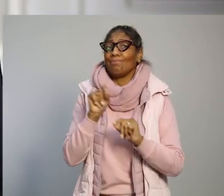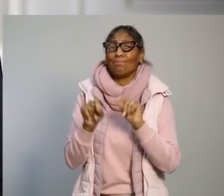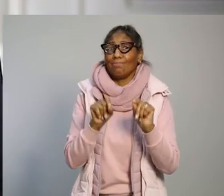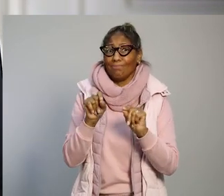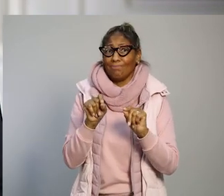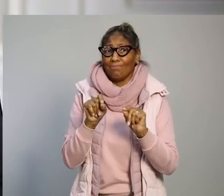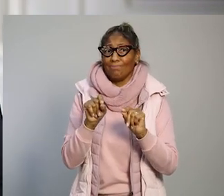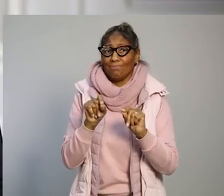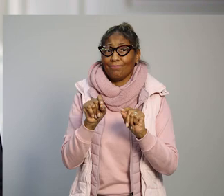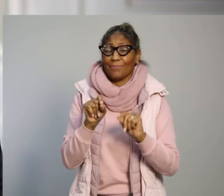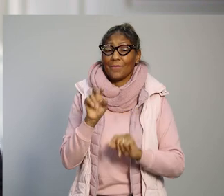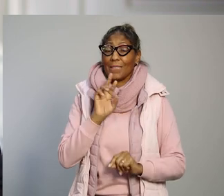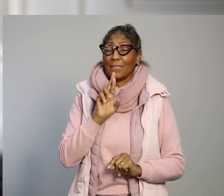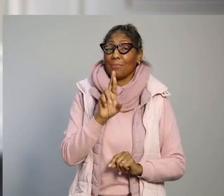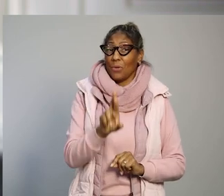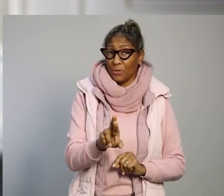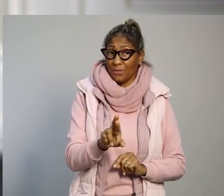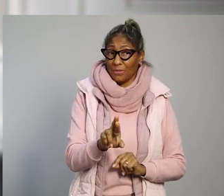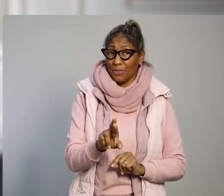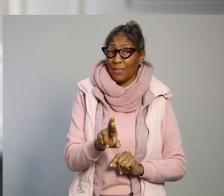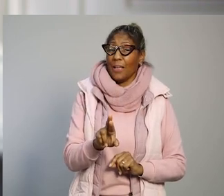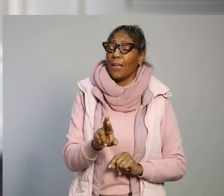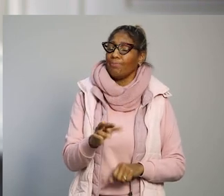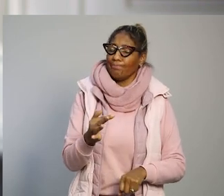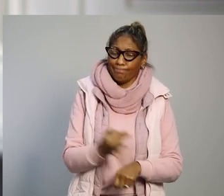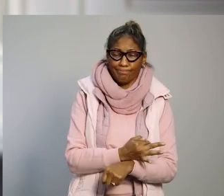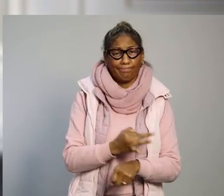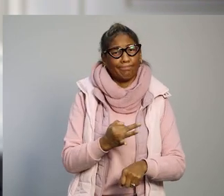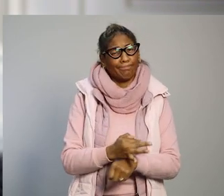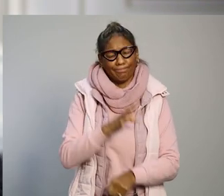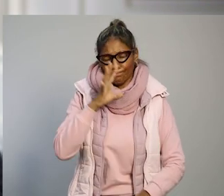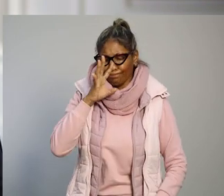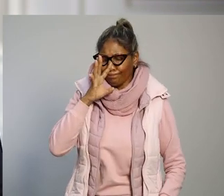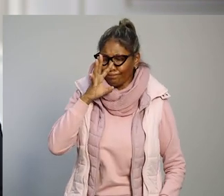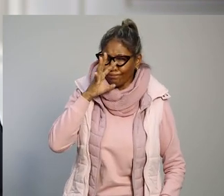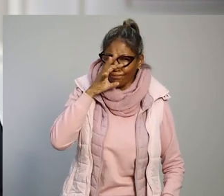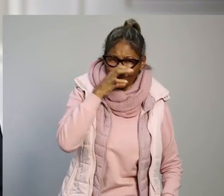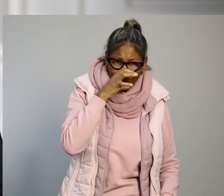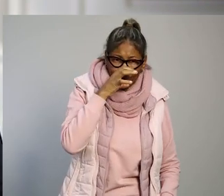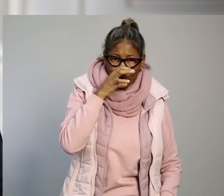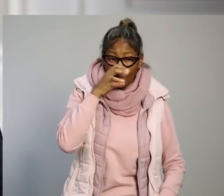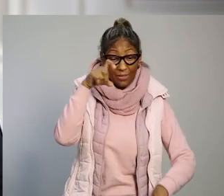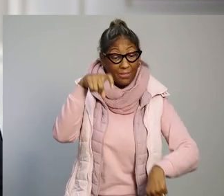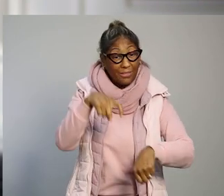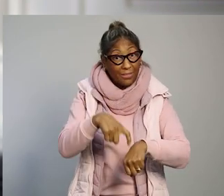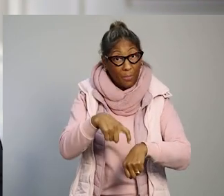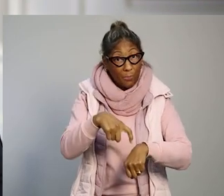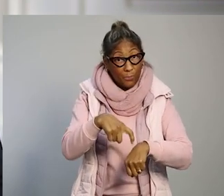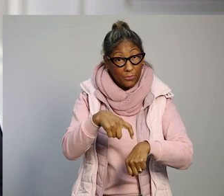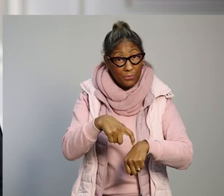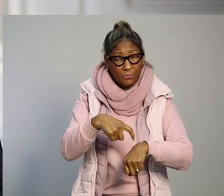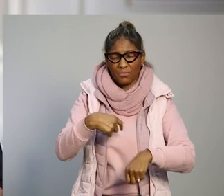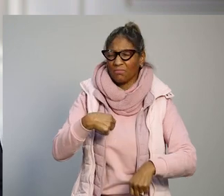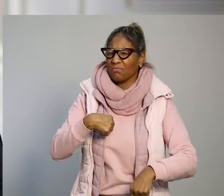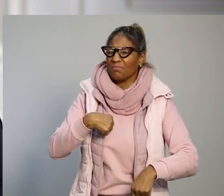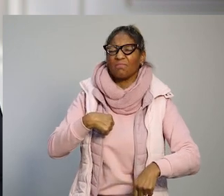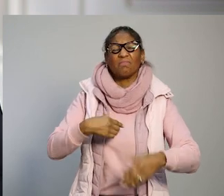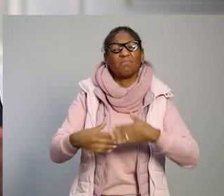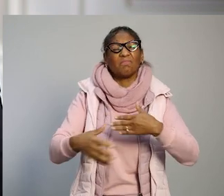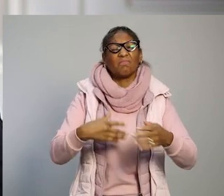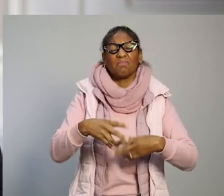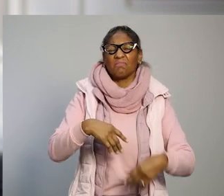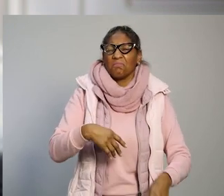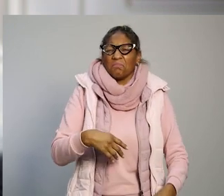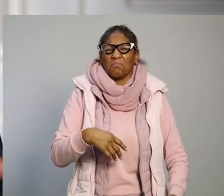resposta e única resposta possível ainda é a persistência. Não é momento de pensarmos,